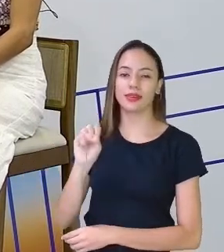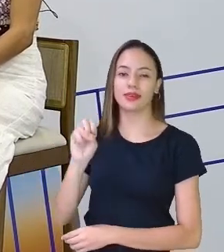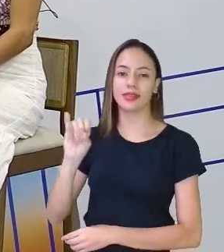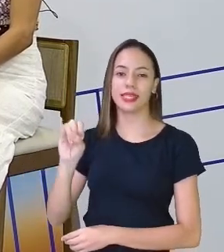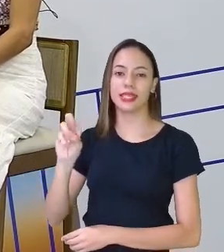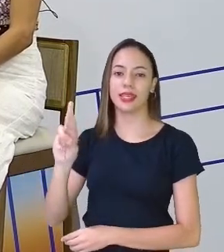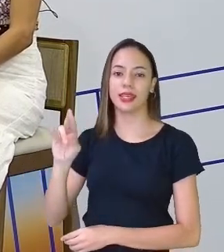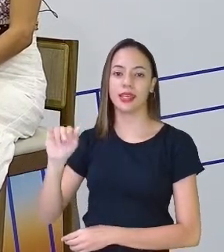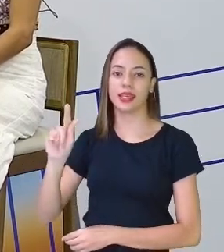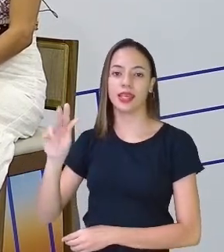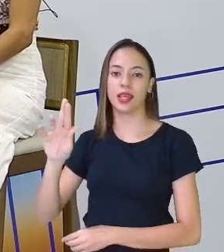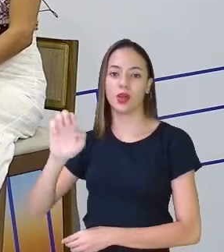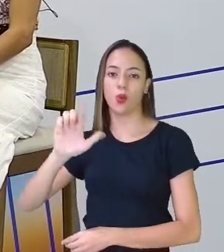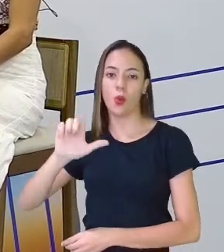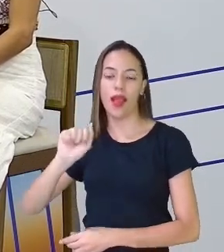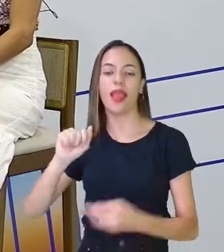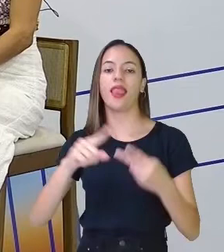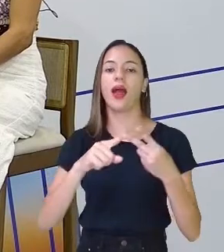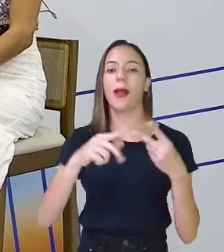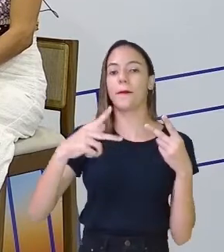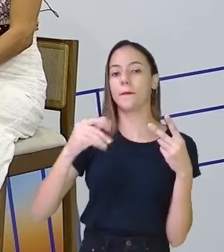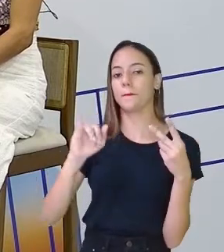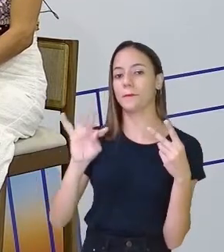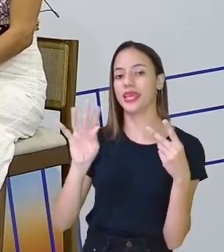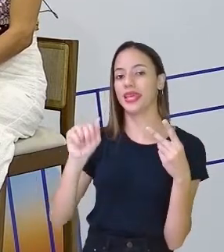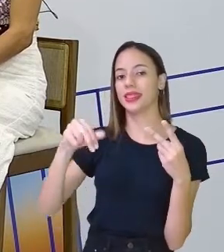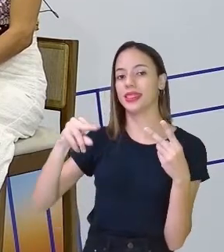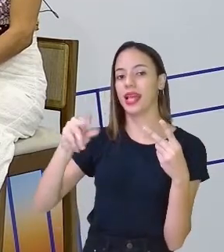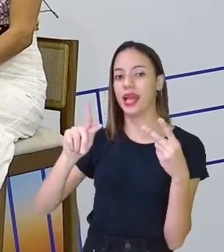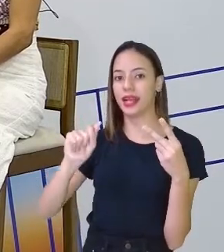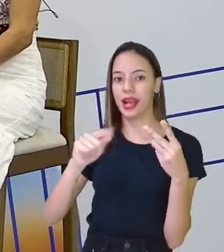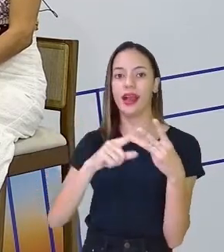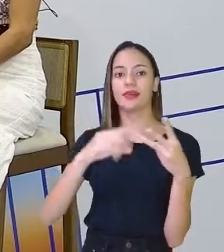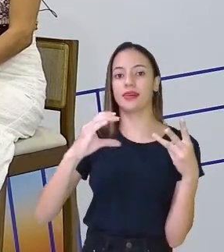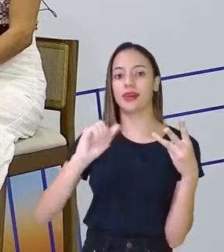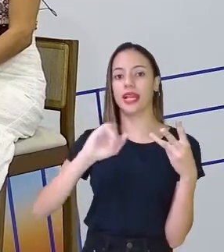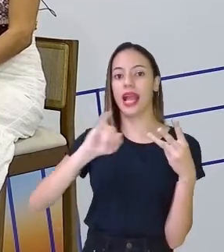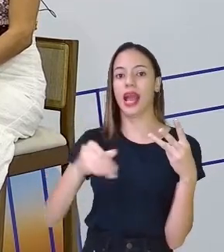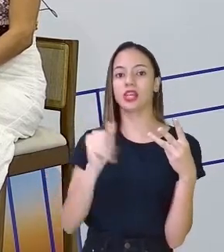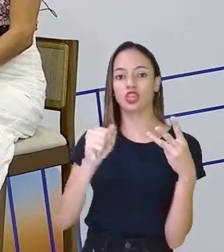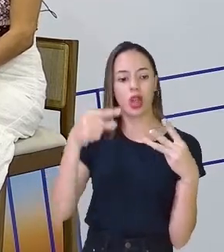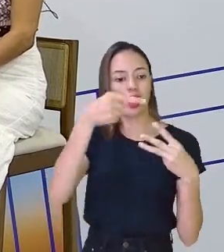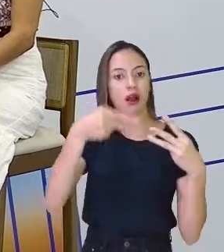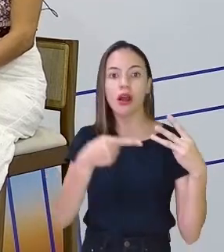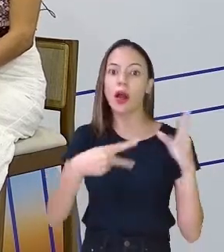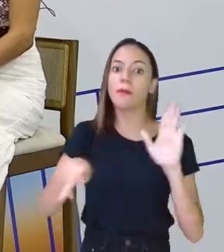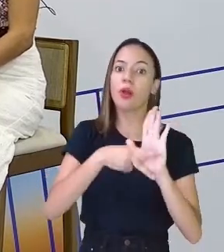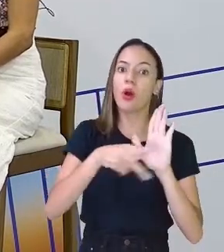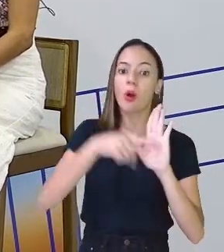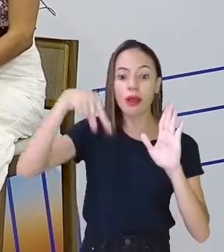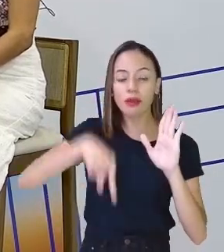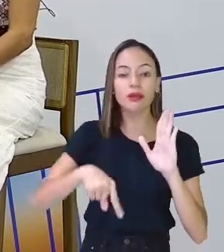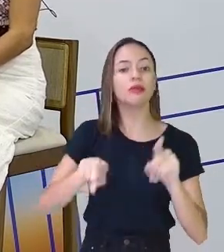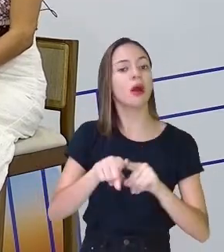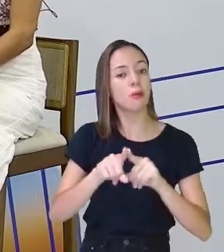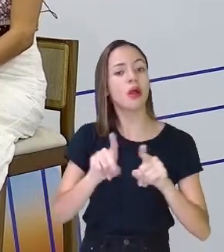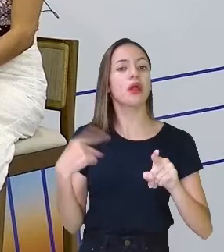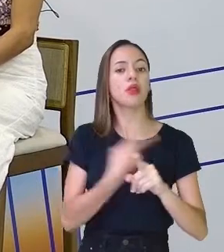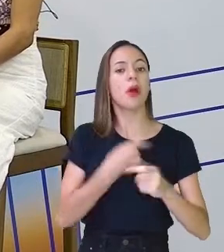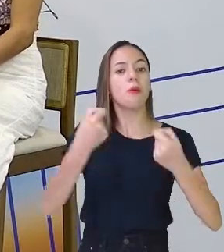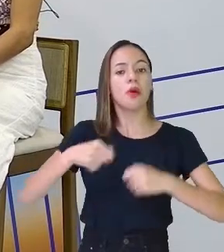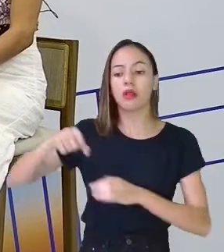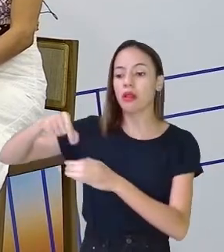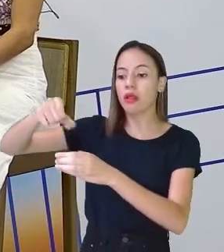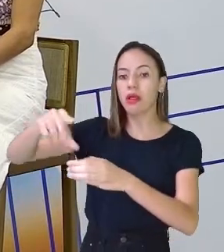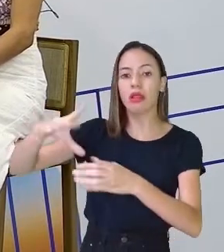caju, pitanga. São árvores nativas que a gente pode estar plantando nas nossas residências. Elas servem,